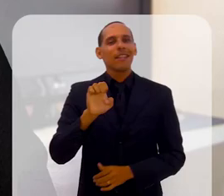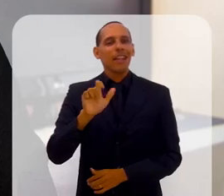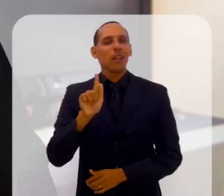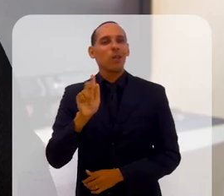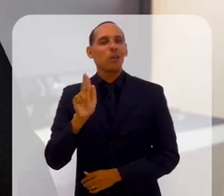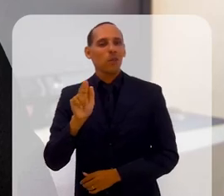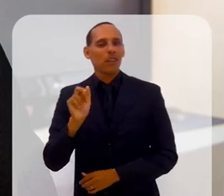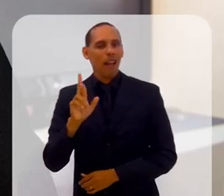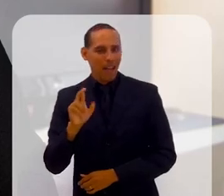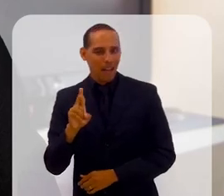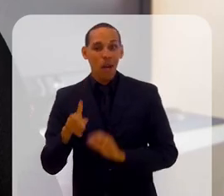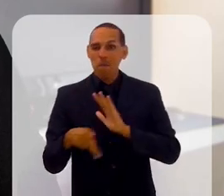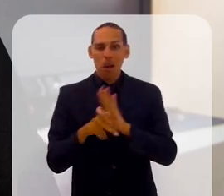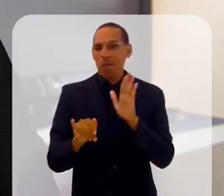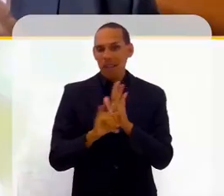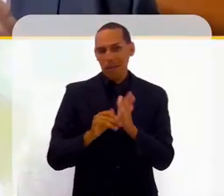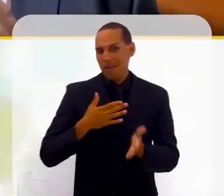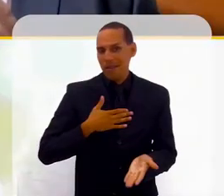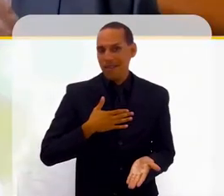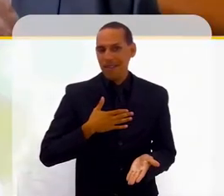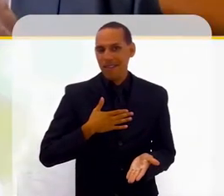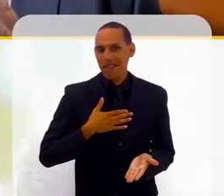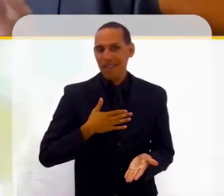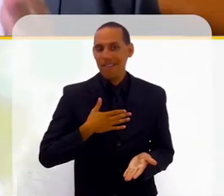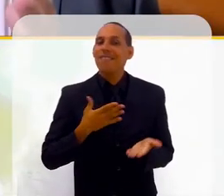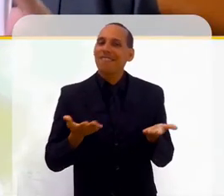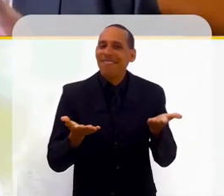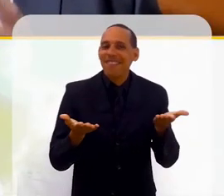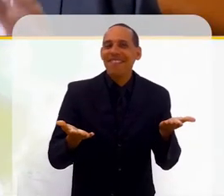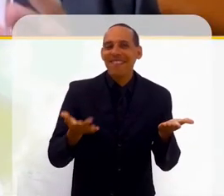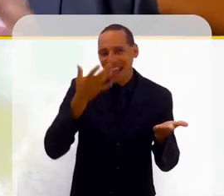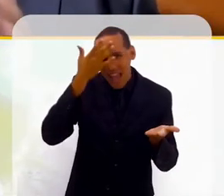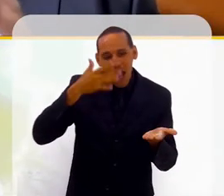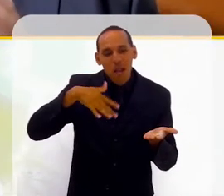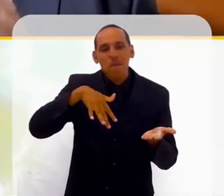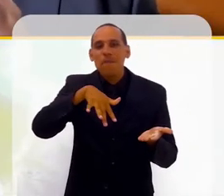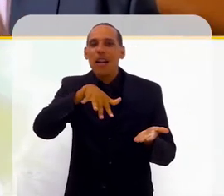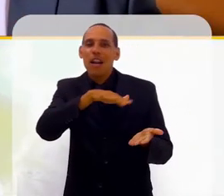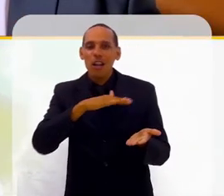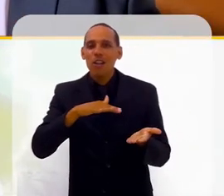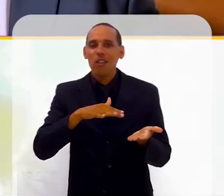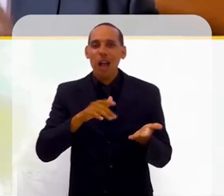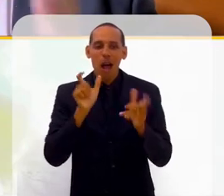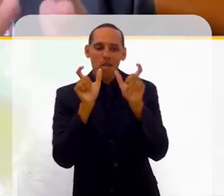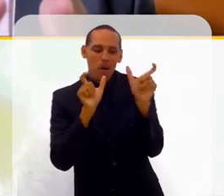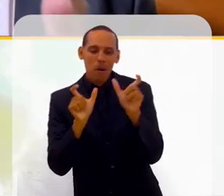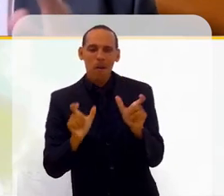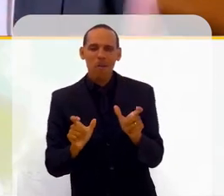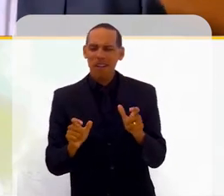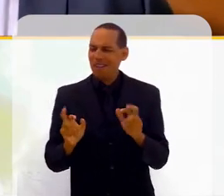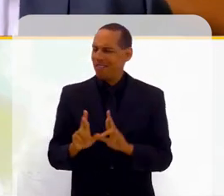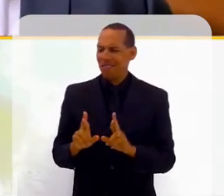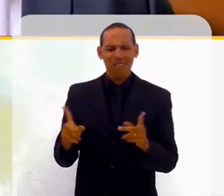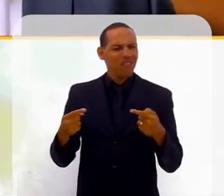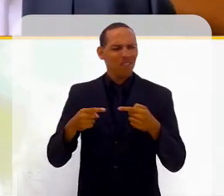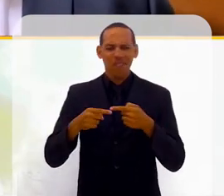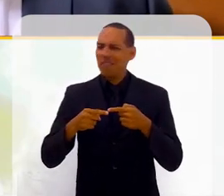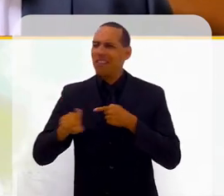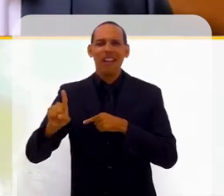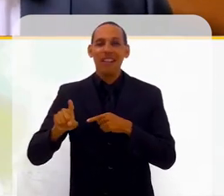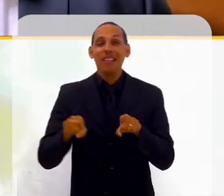essas sua identidade. Exatamente. Então, as pessoas não questionam. Então, por conta de questões de vocabulário e por conta de